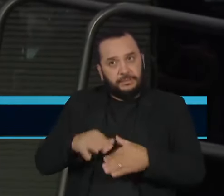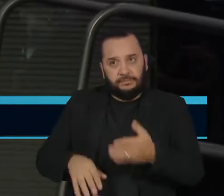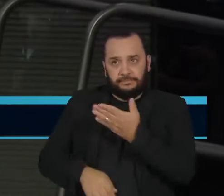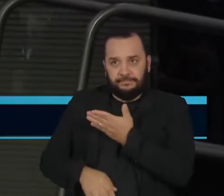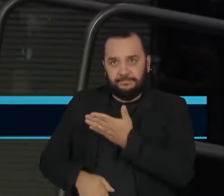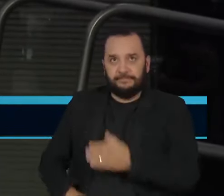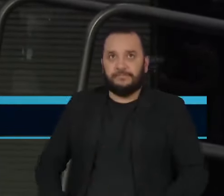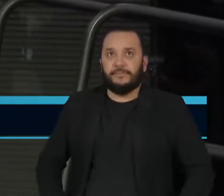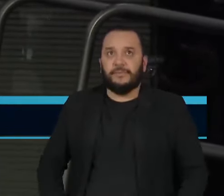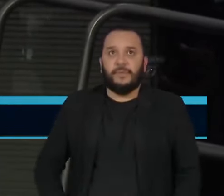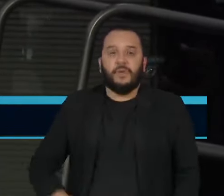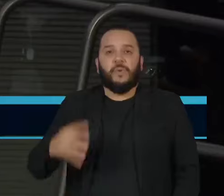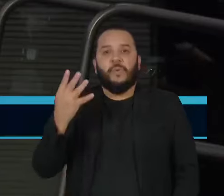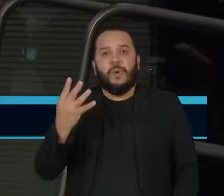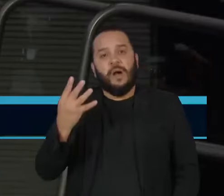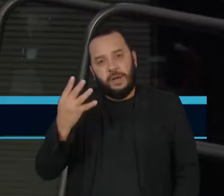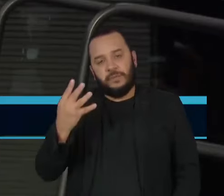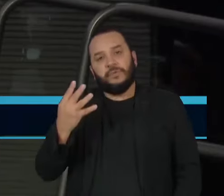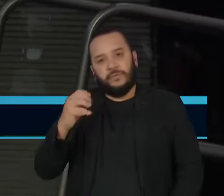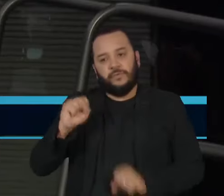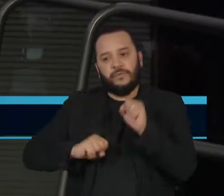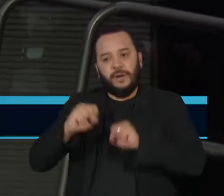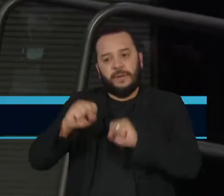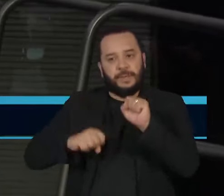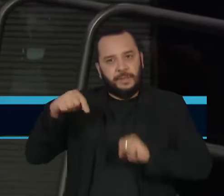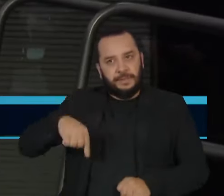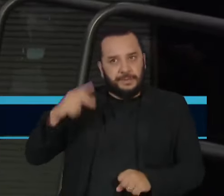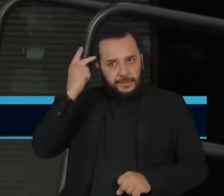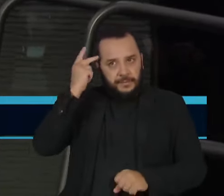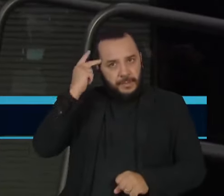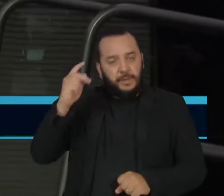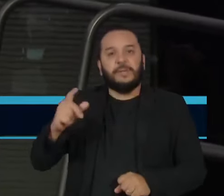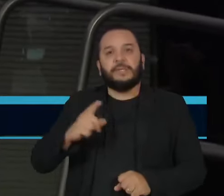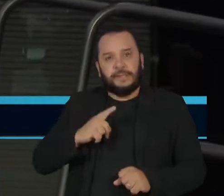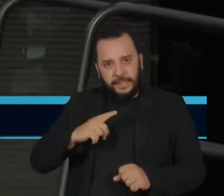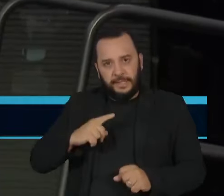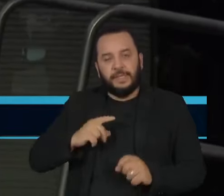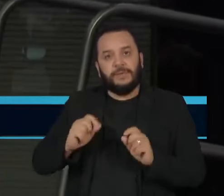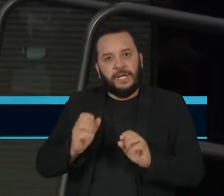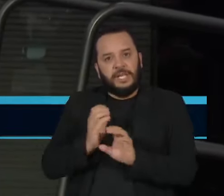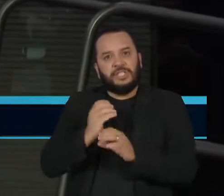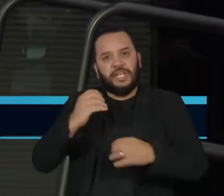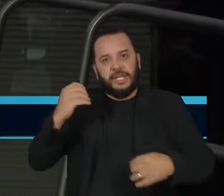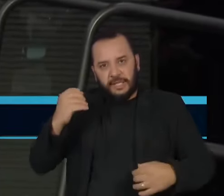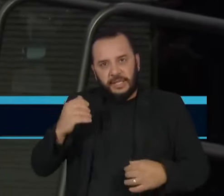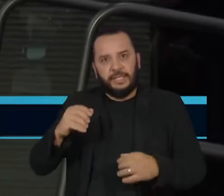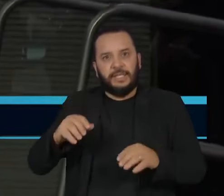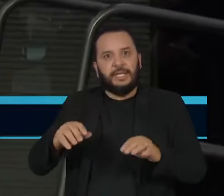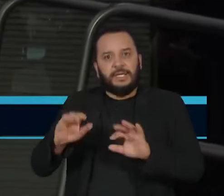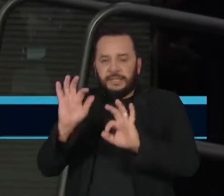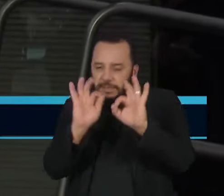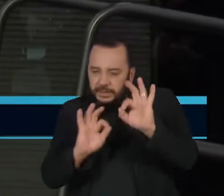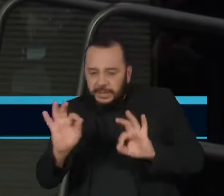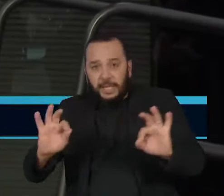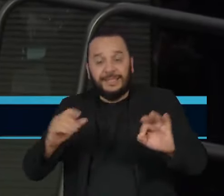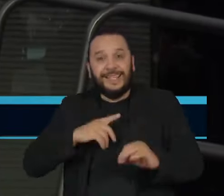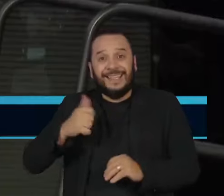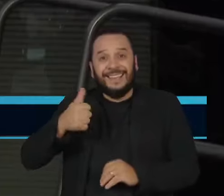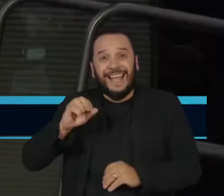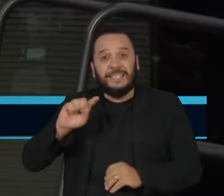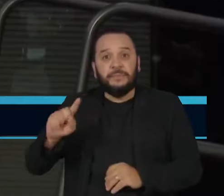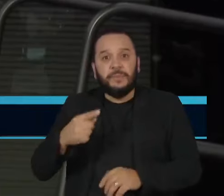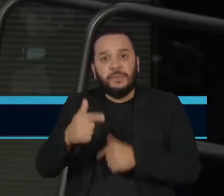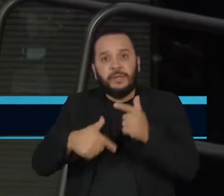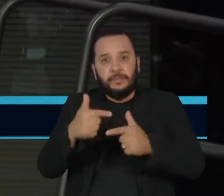unidades de São Paulo, somadas ao Centro de Design e Engenharia, geram mais de 10 mil empregos diretos e mais de 100